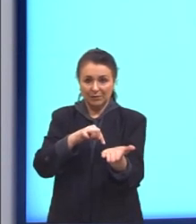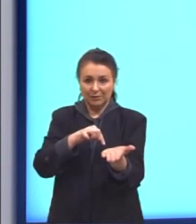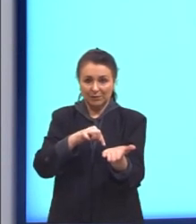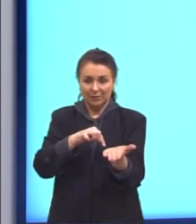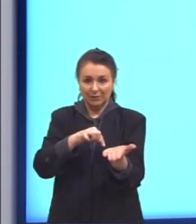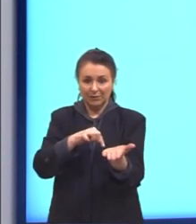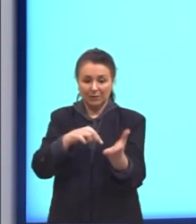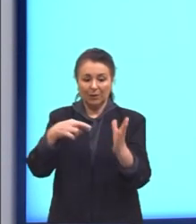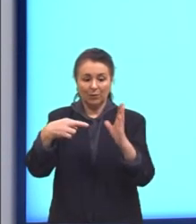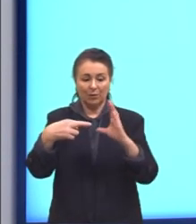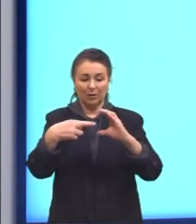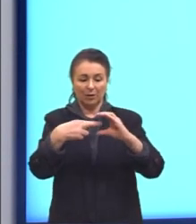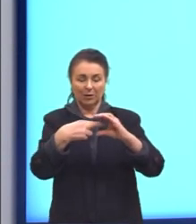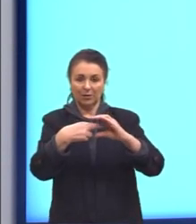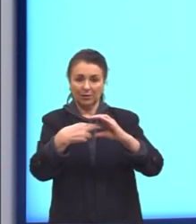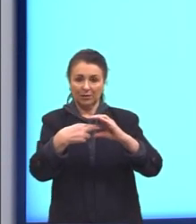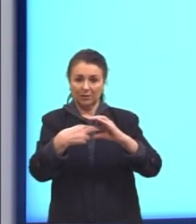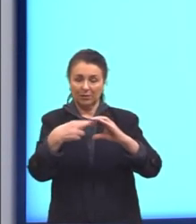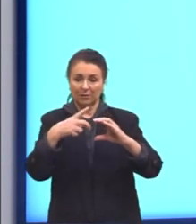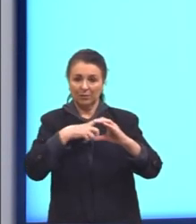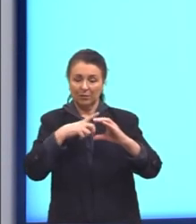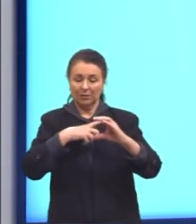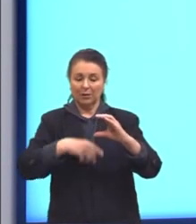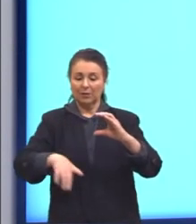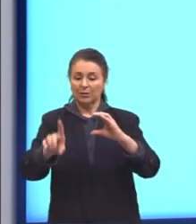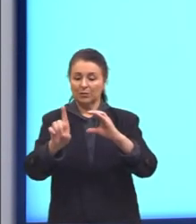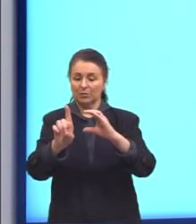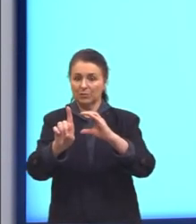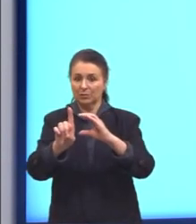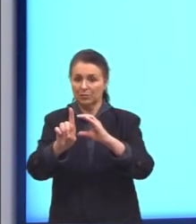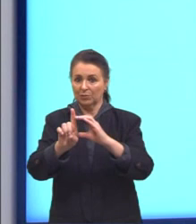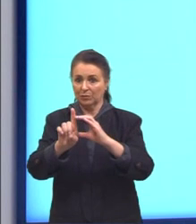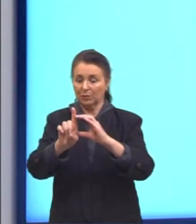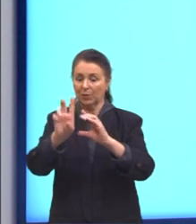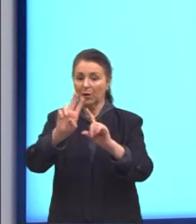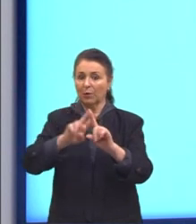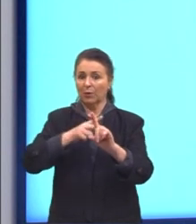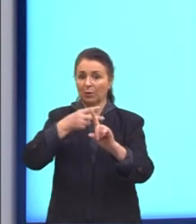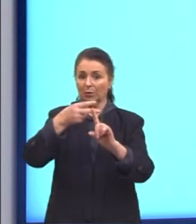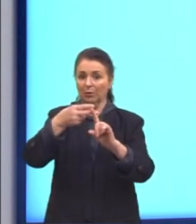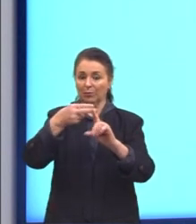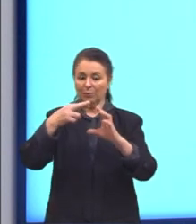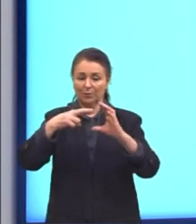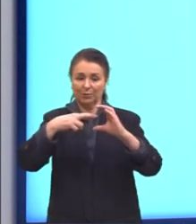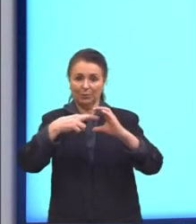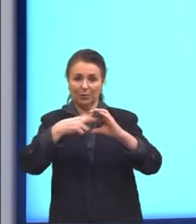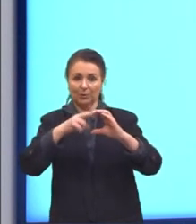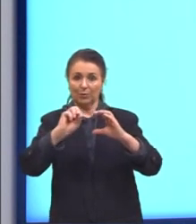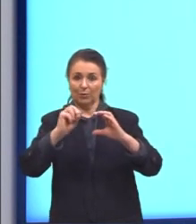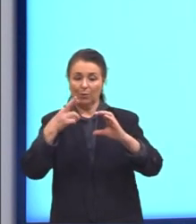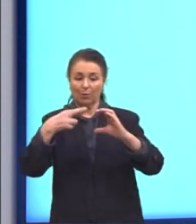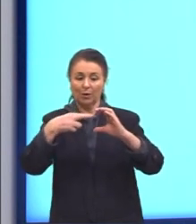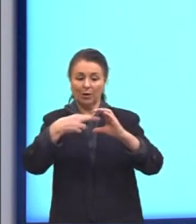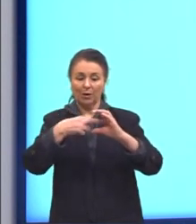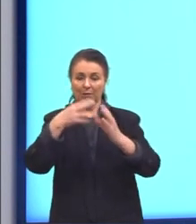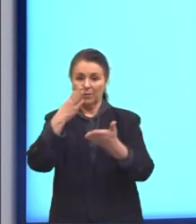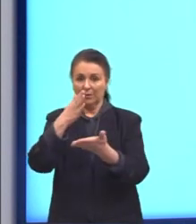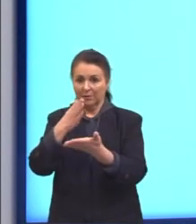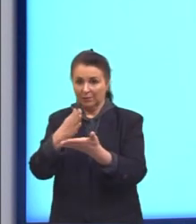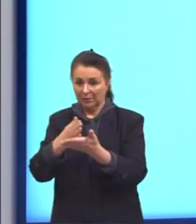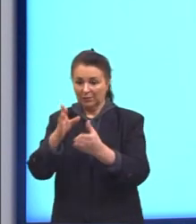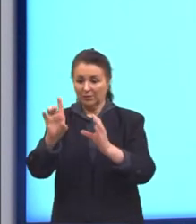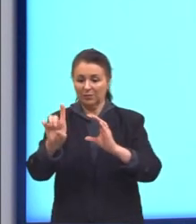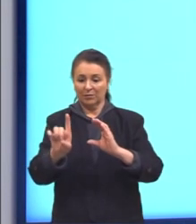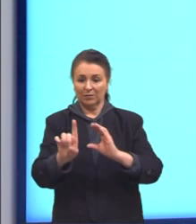desculpe, é o raio. Então nós temos que o diâmetro é o dobro do raio ou o raio é metade do diâmetro.